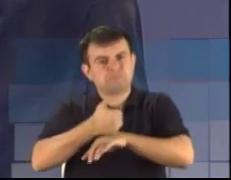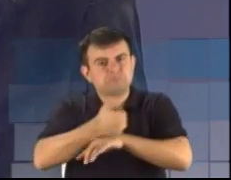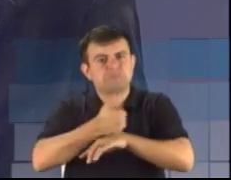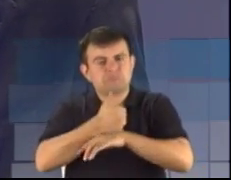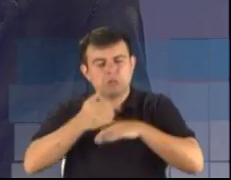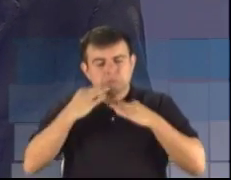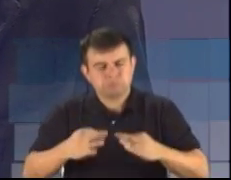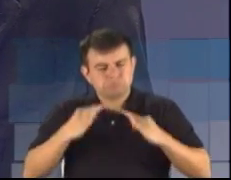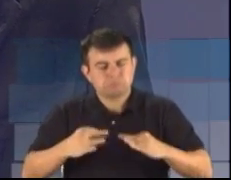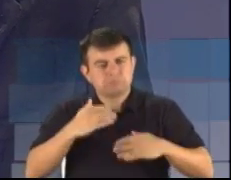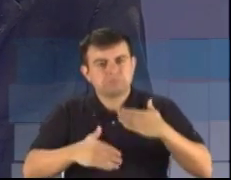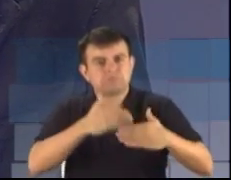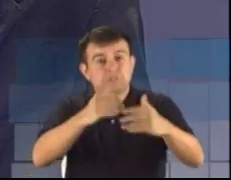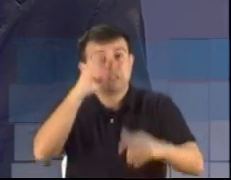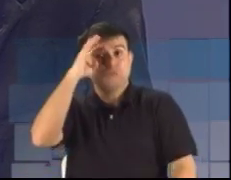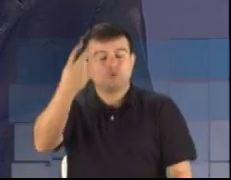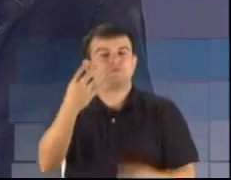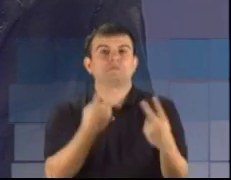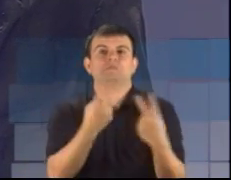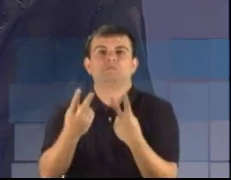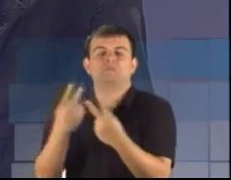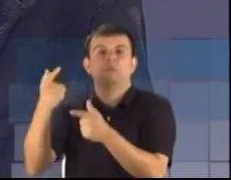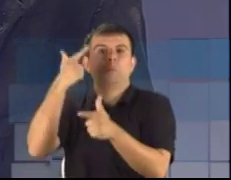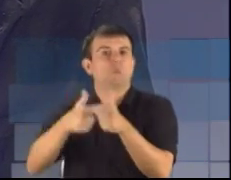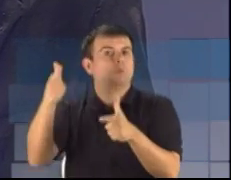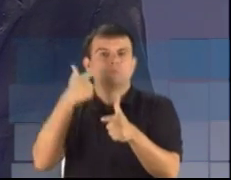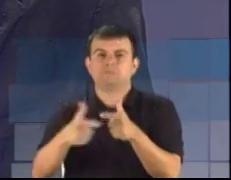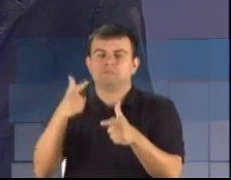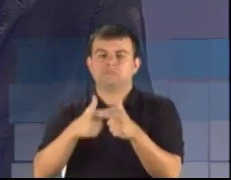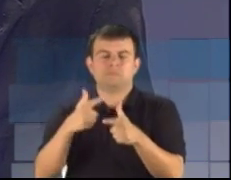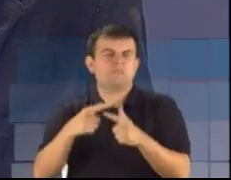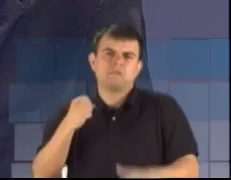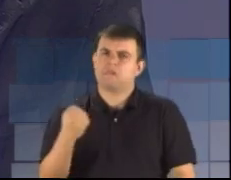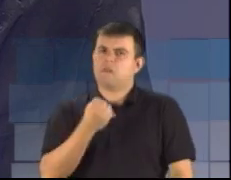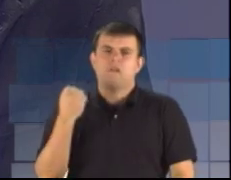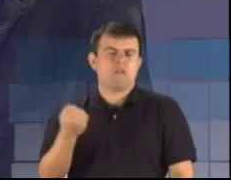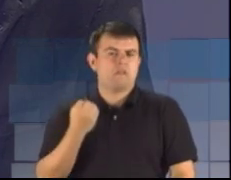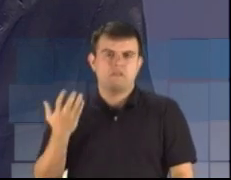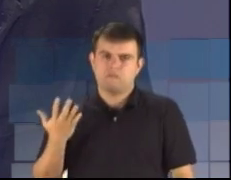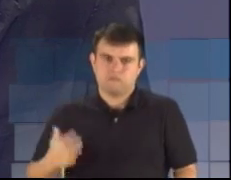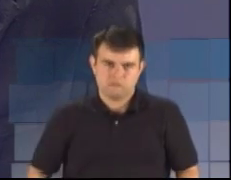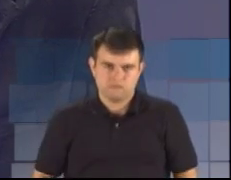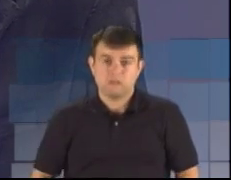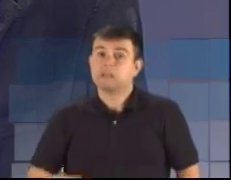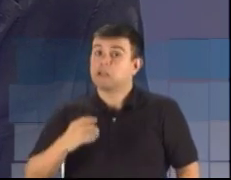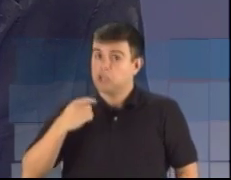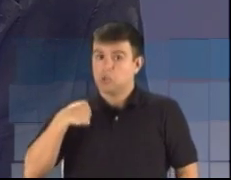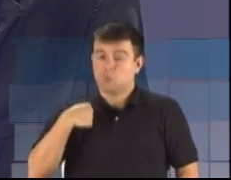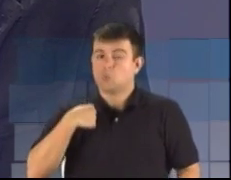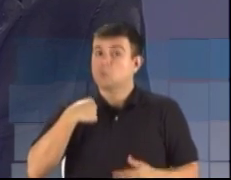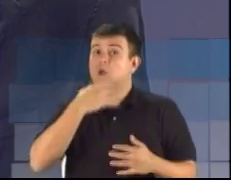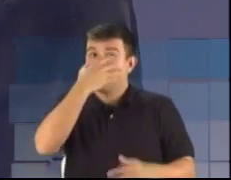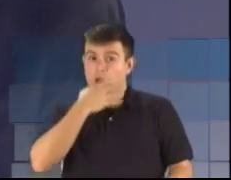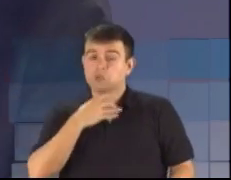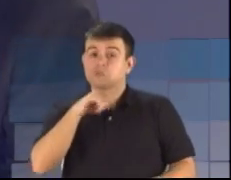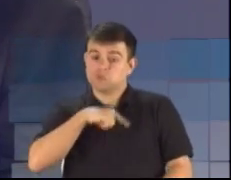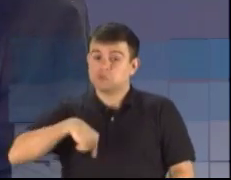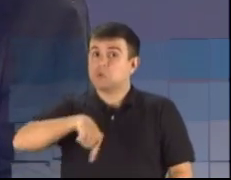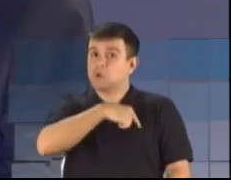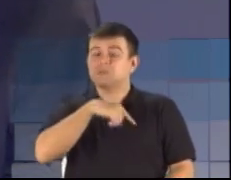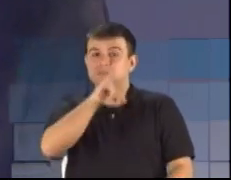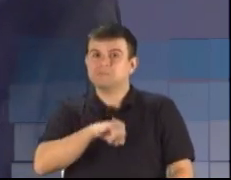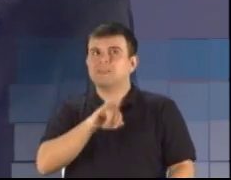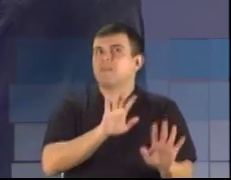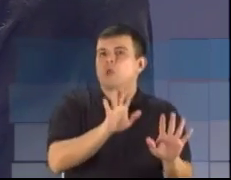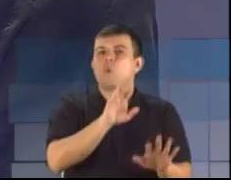essas questões na nossa estrada do Rio Grande do Sul. Nesse aspecto, eu entendo que nós devemos mudar o sistema, não mudar a EGR.